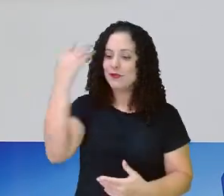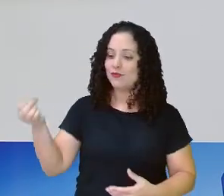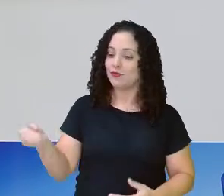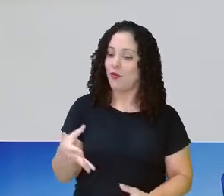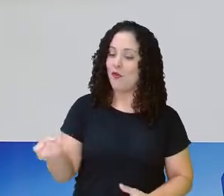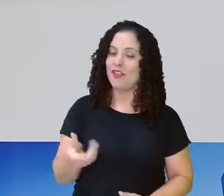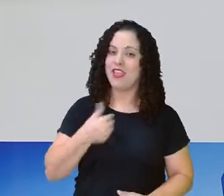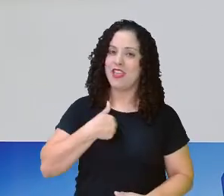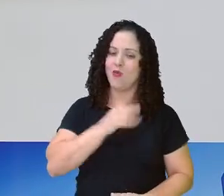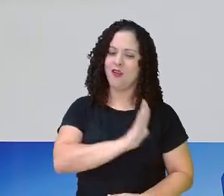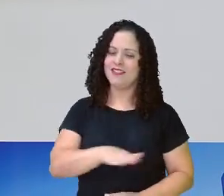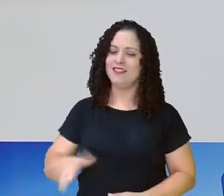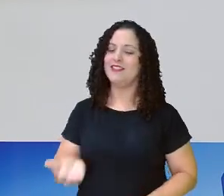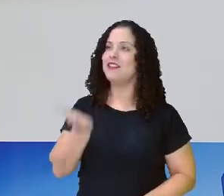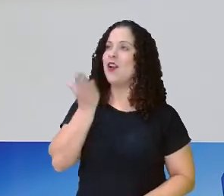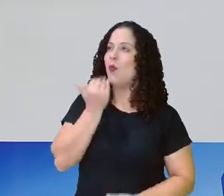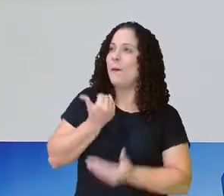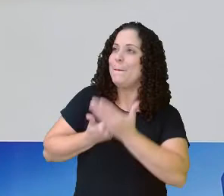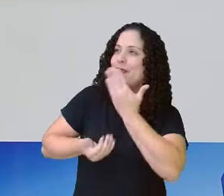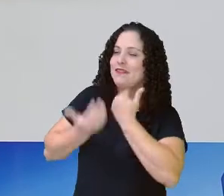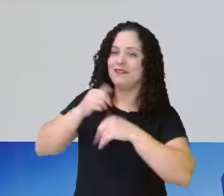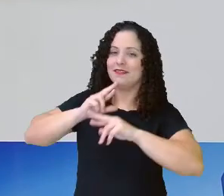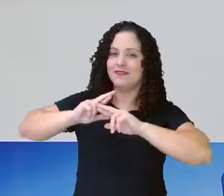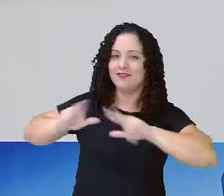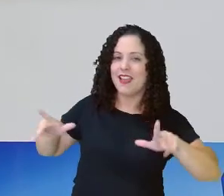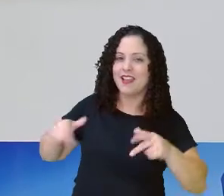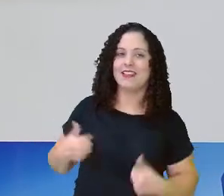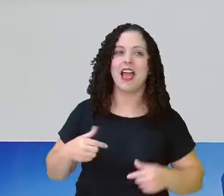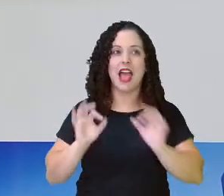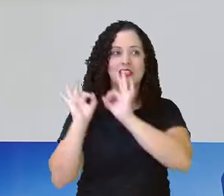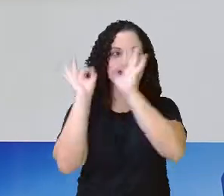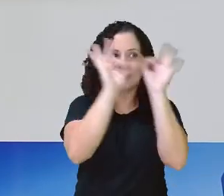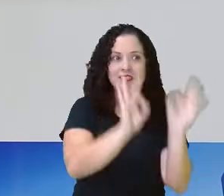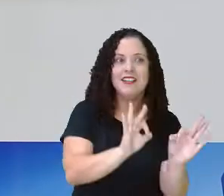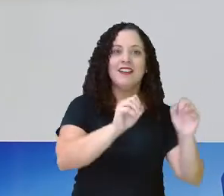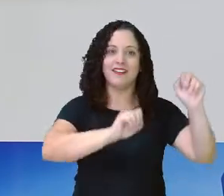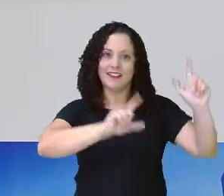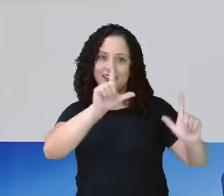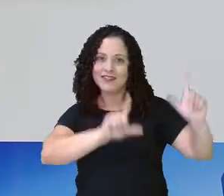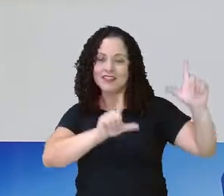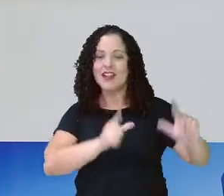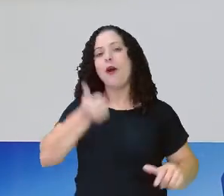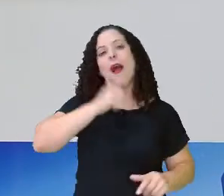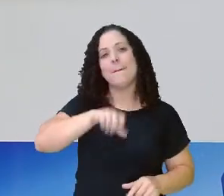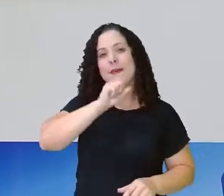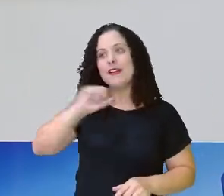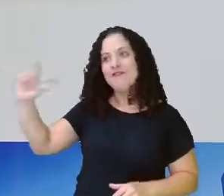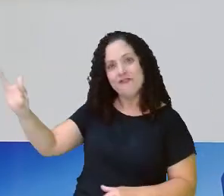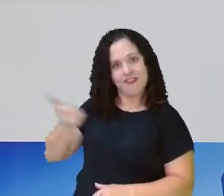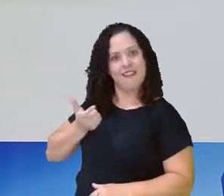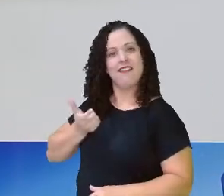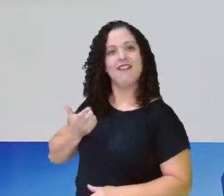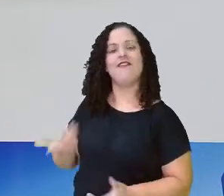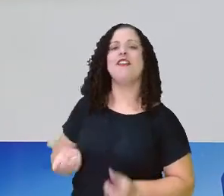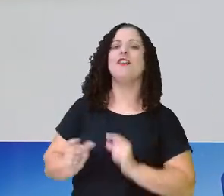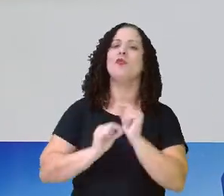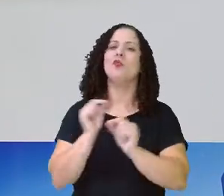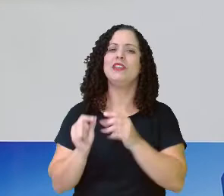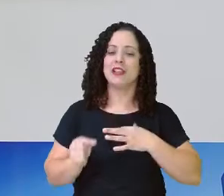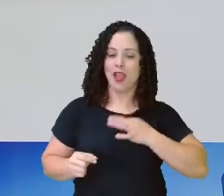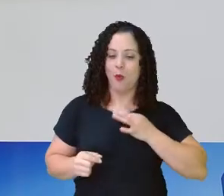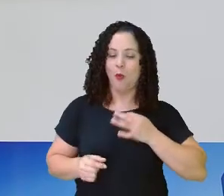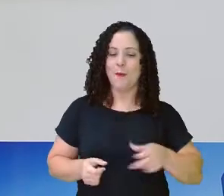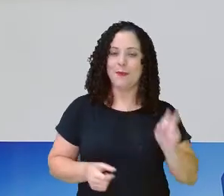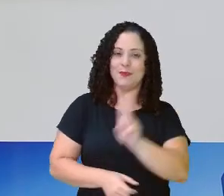criança, a gente comia de tal forma, a gente assistia tal programa, a minha mãe dizia tal coisa comigo, a gente se vestia de